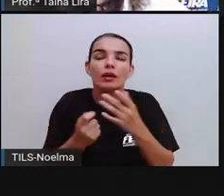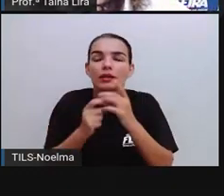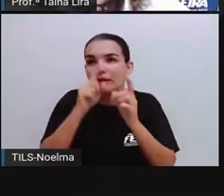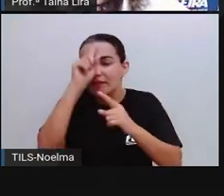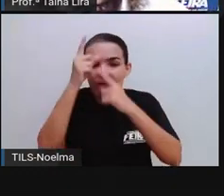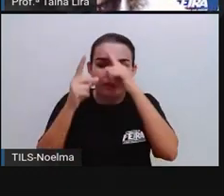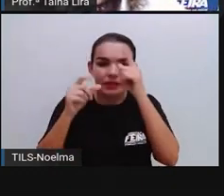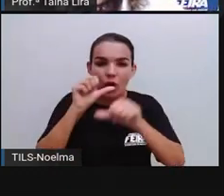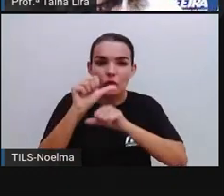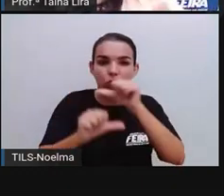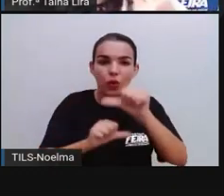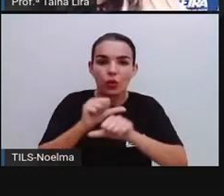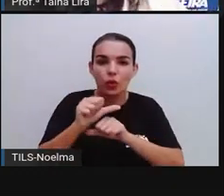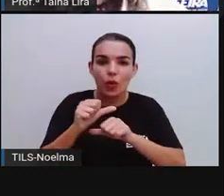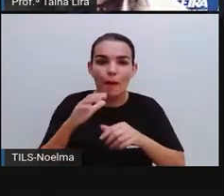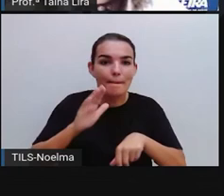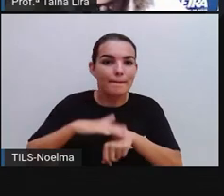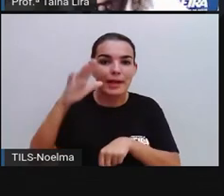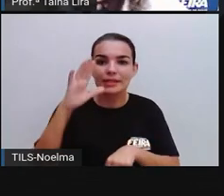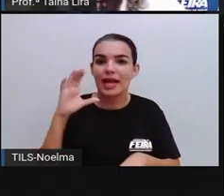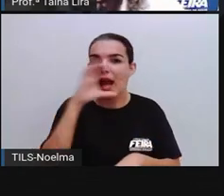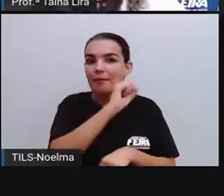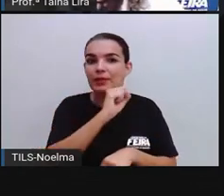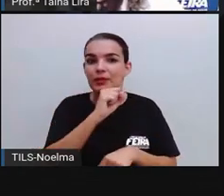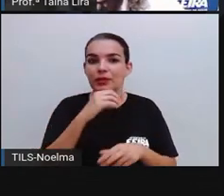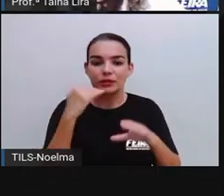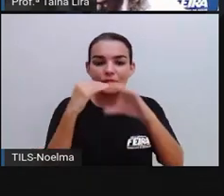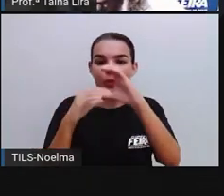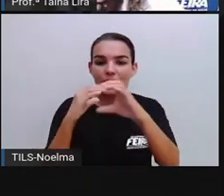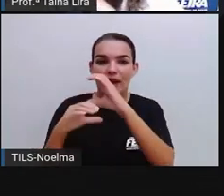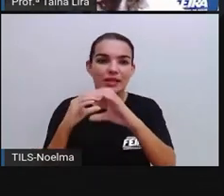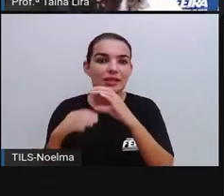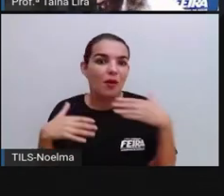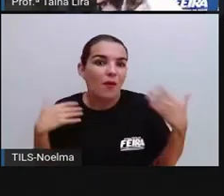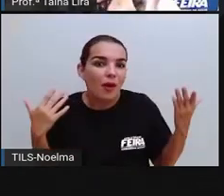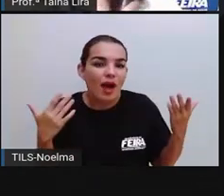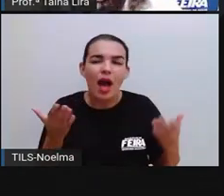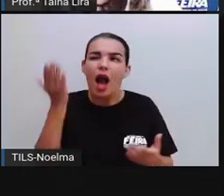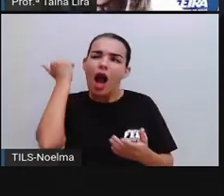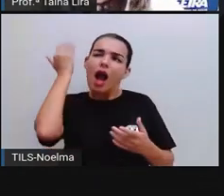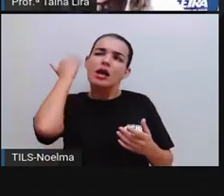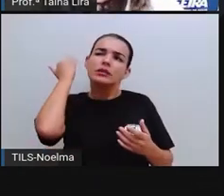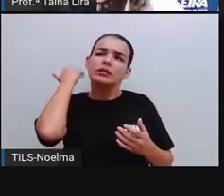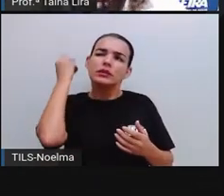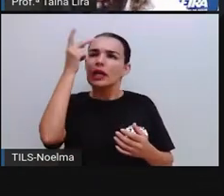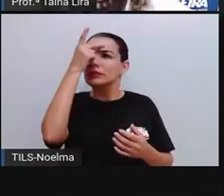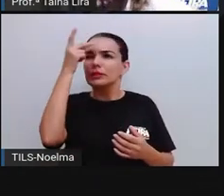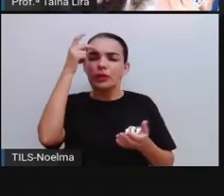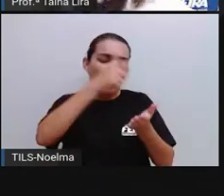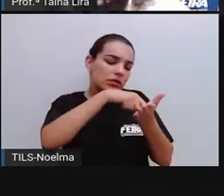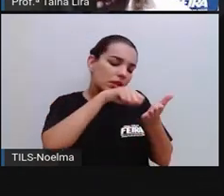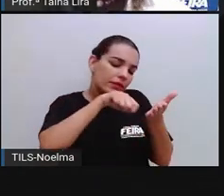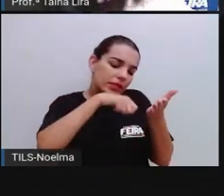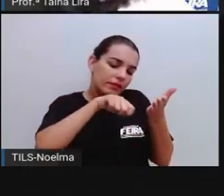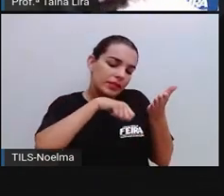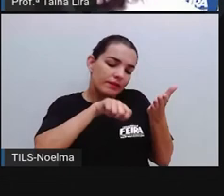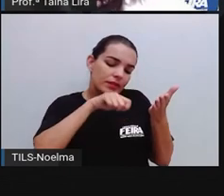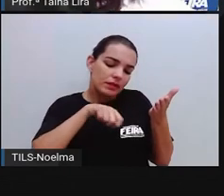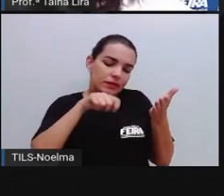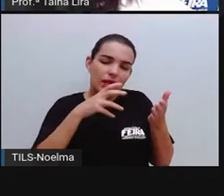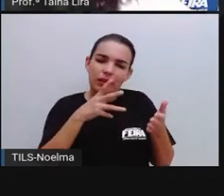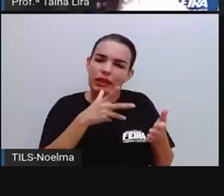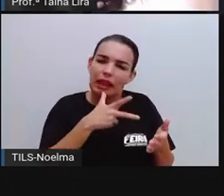invenção tornou tudo isso mais rápido? como é que antigamente a gente escrevia as cartas e às vezes